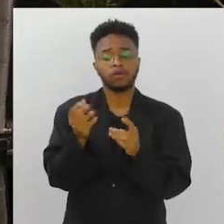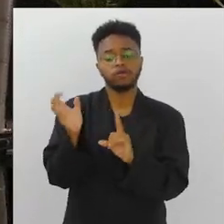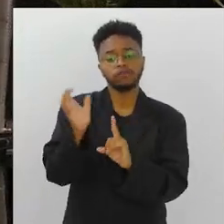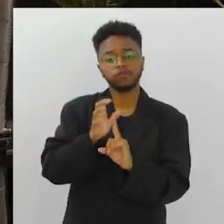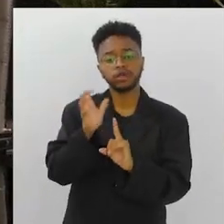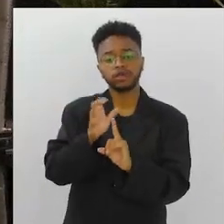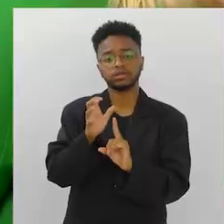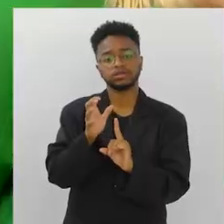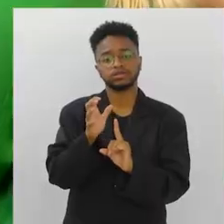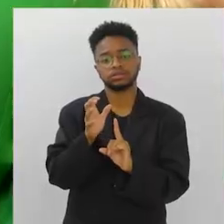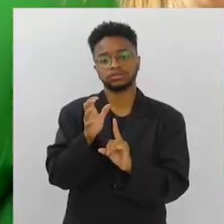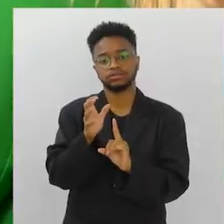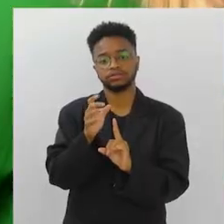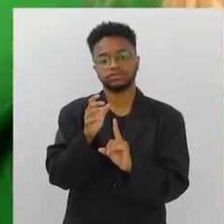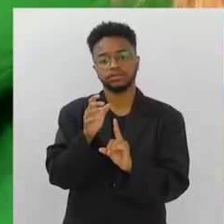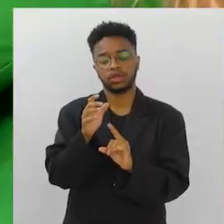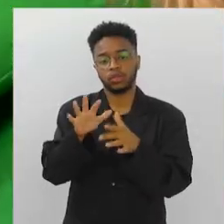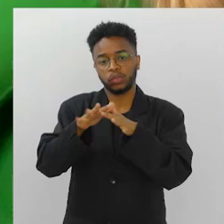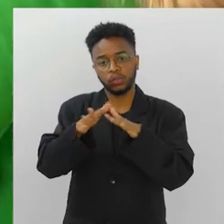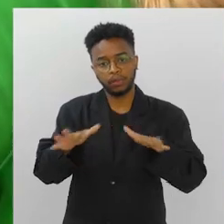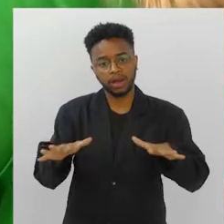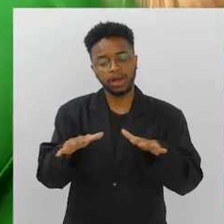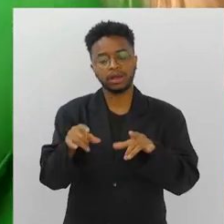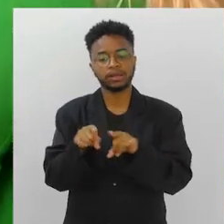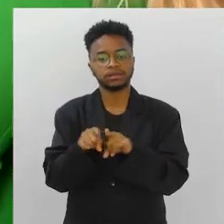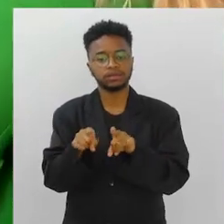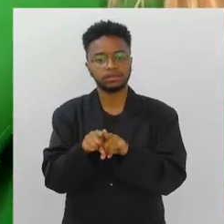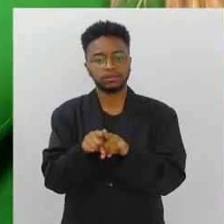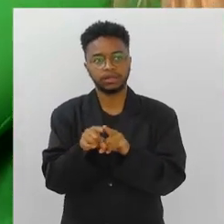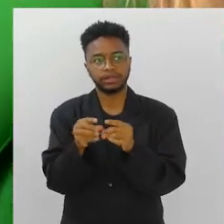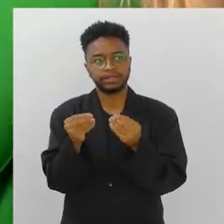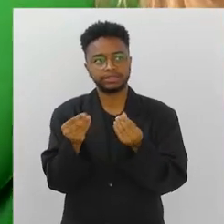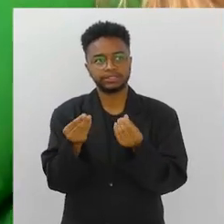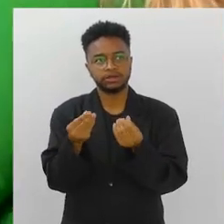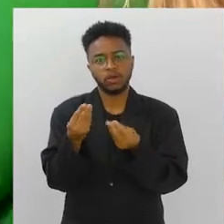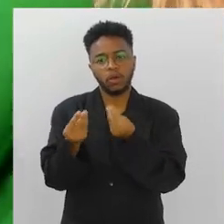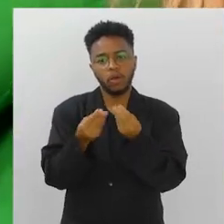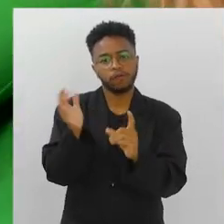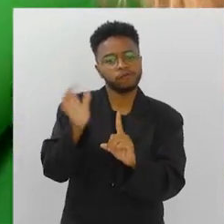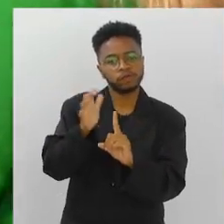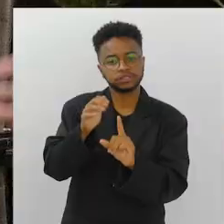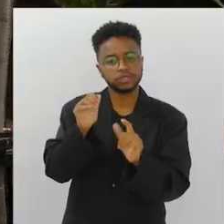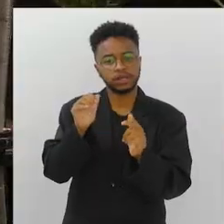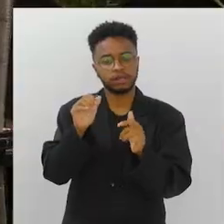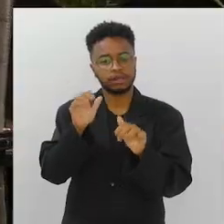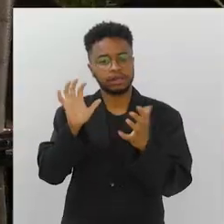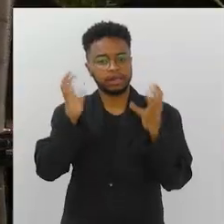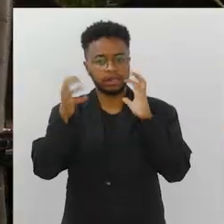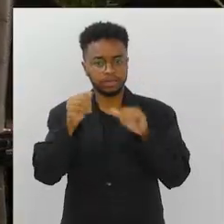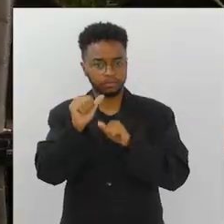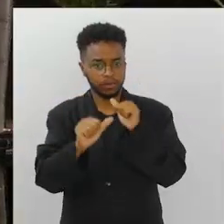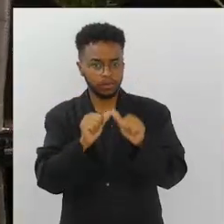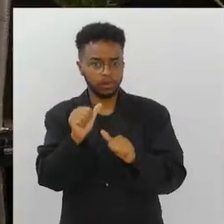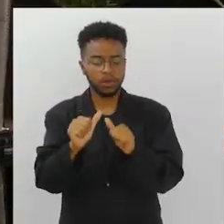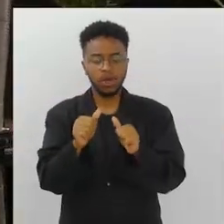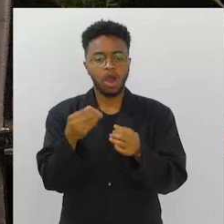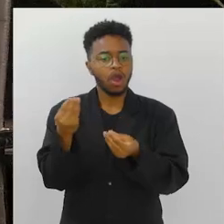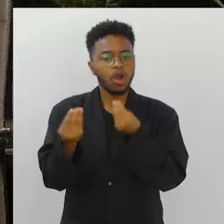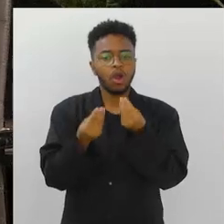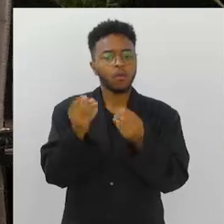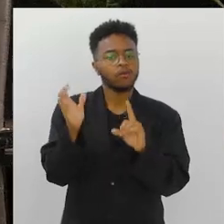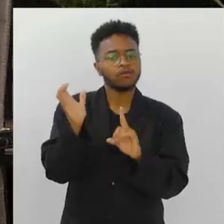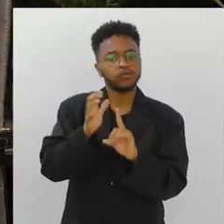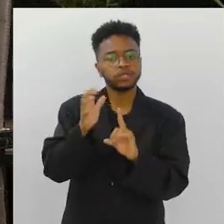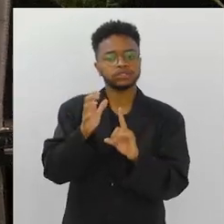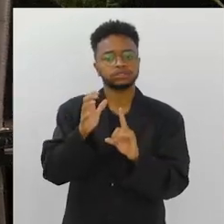impacta nos nossos mares e nas mudanças climáticas, esse